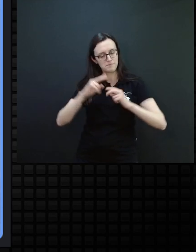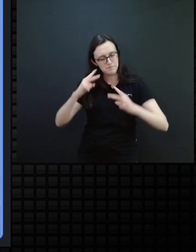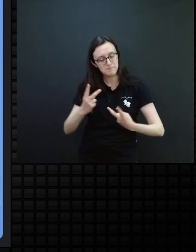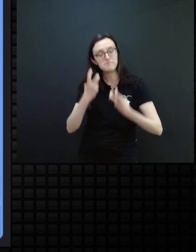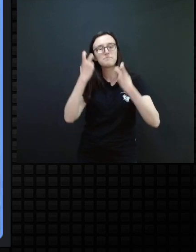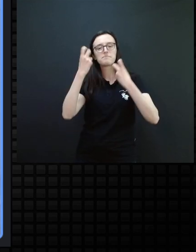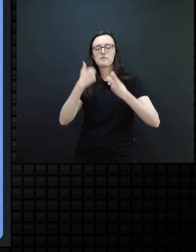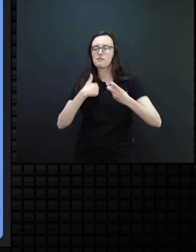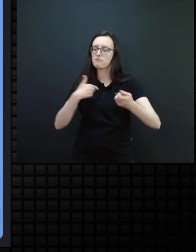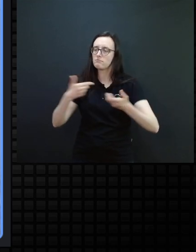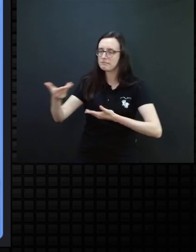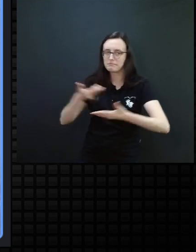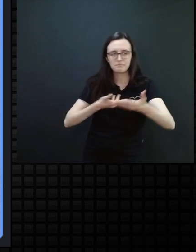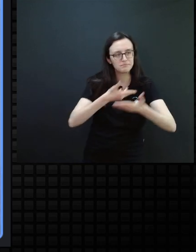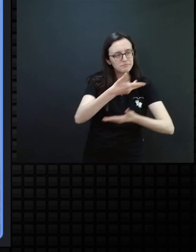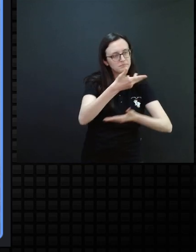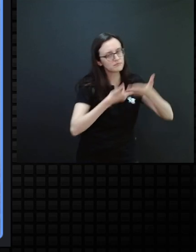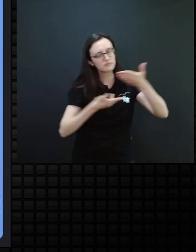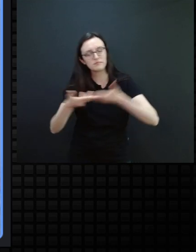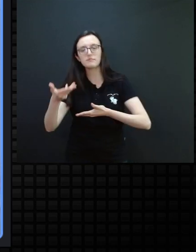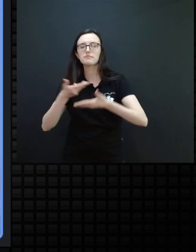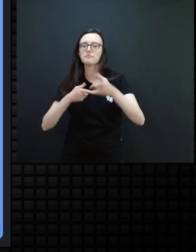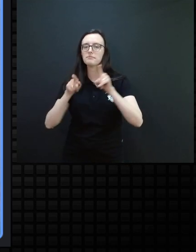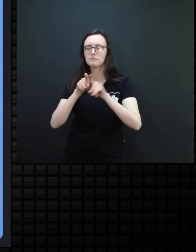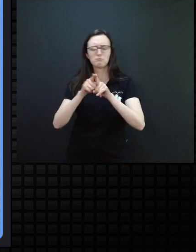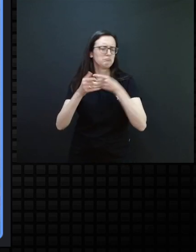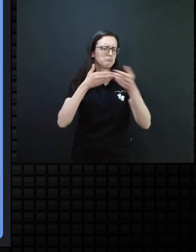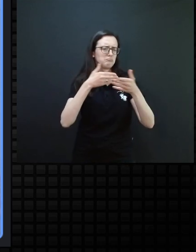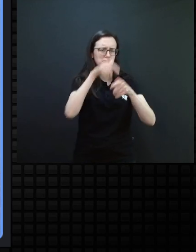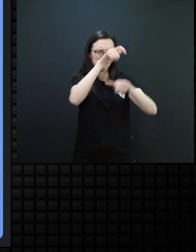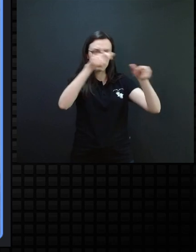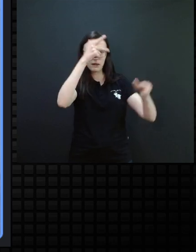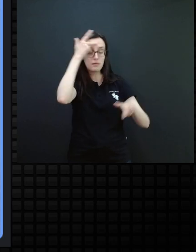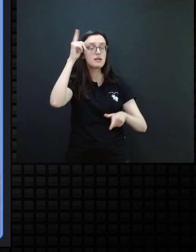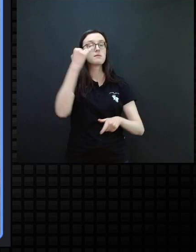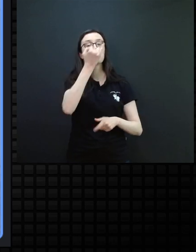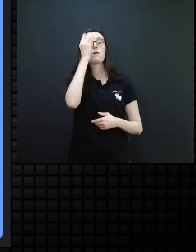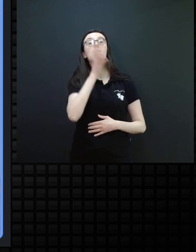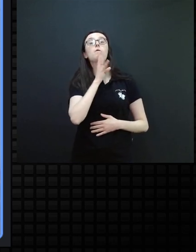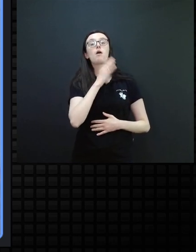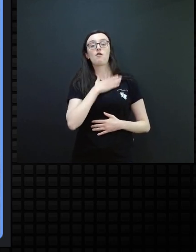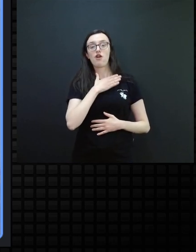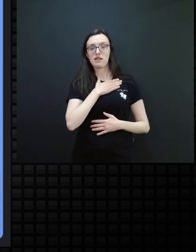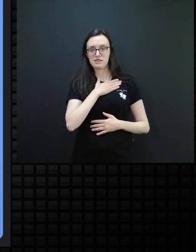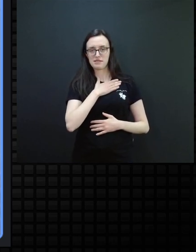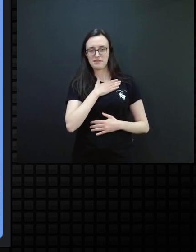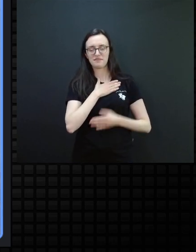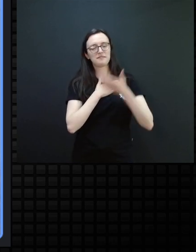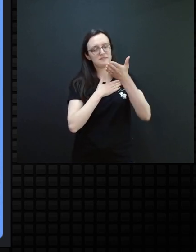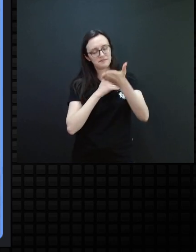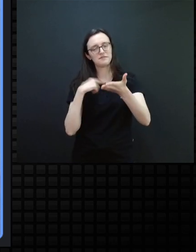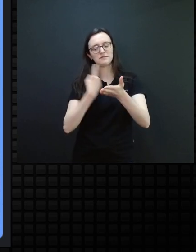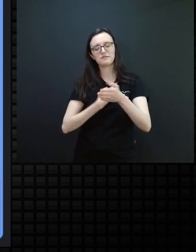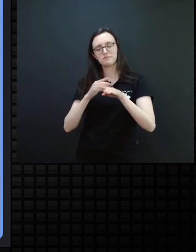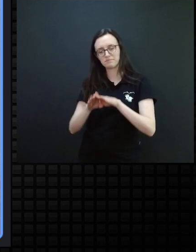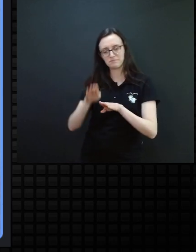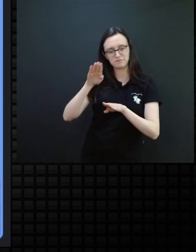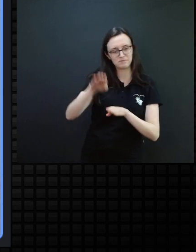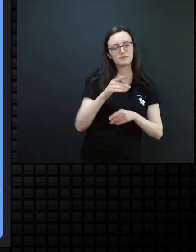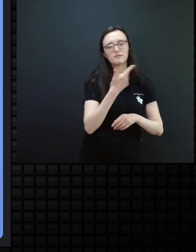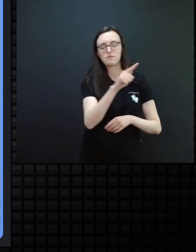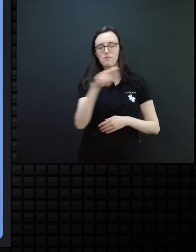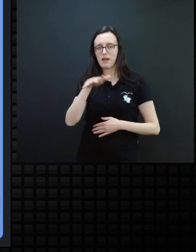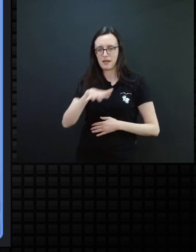enquanto mediadora, né, ou quem for, para me conhecer, aí nós avançarmos para as outras